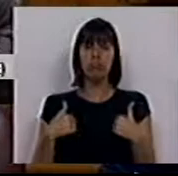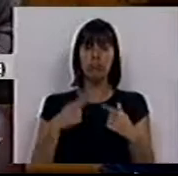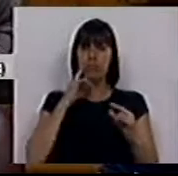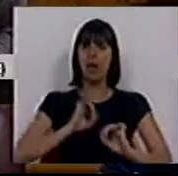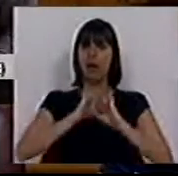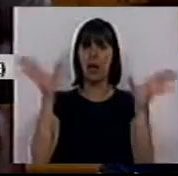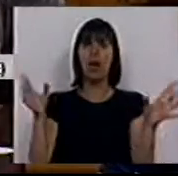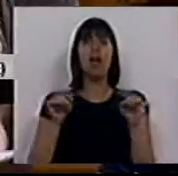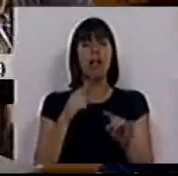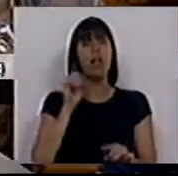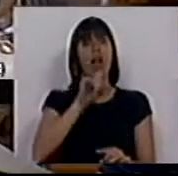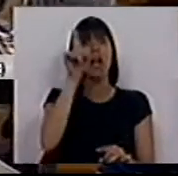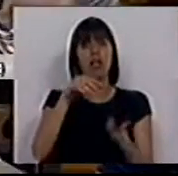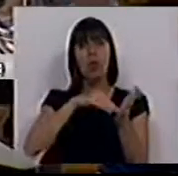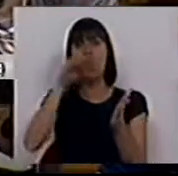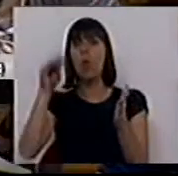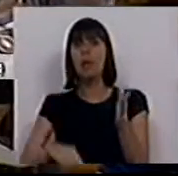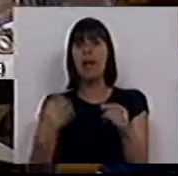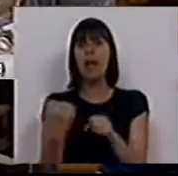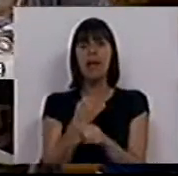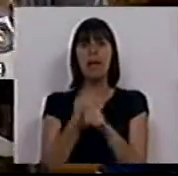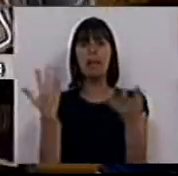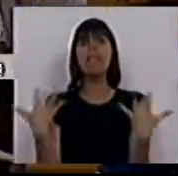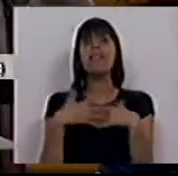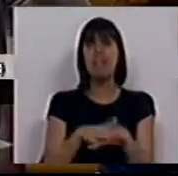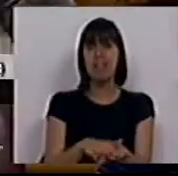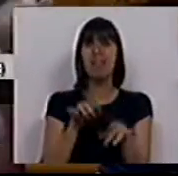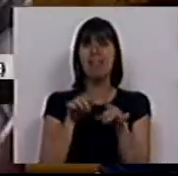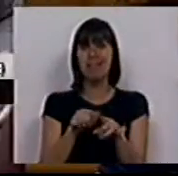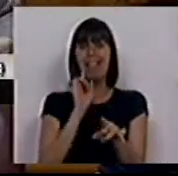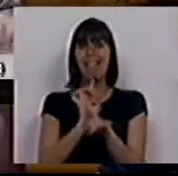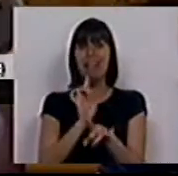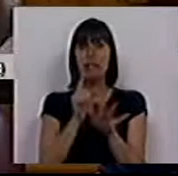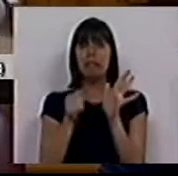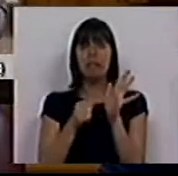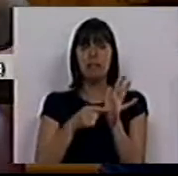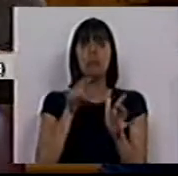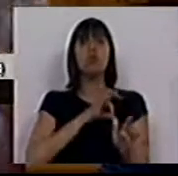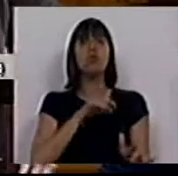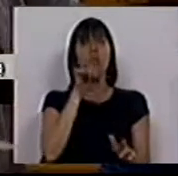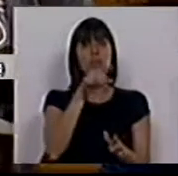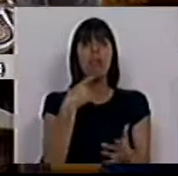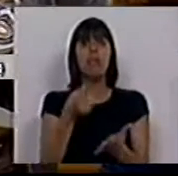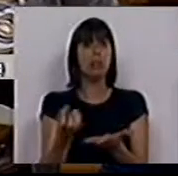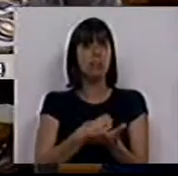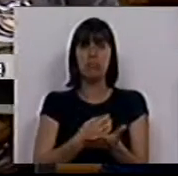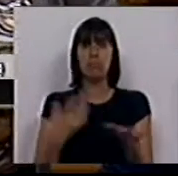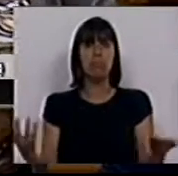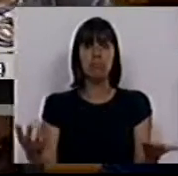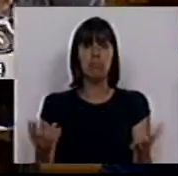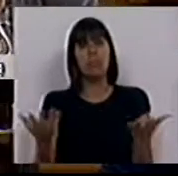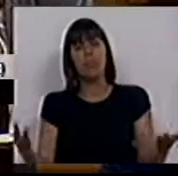muito clara a questão dos contratos de emprego e inserção, sobre os quais o Sr. nada disse.